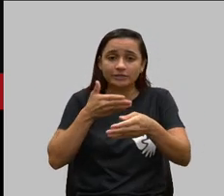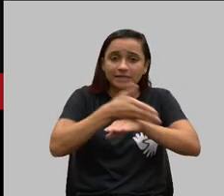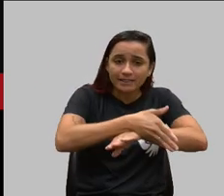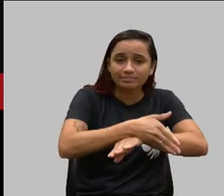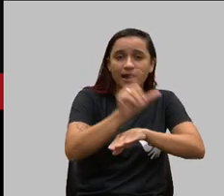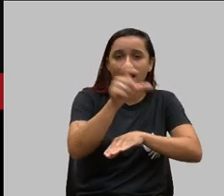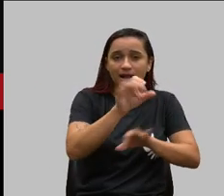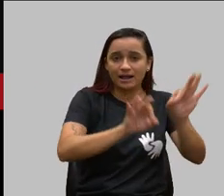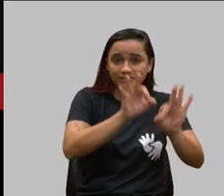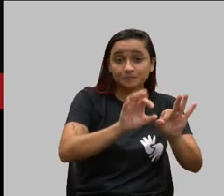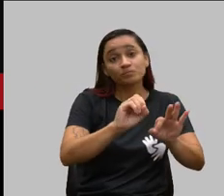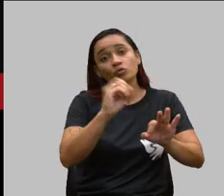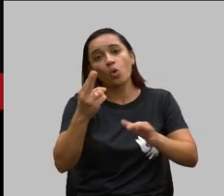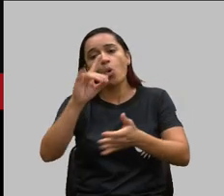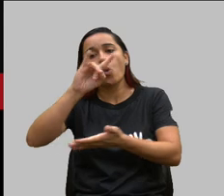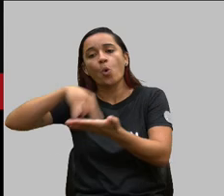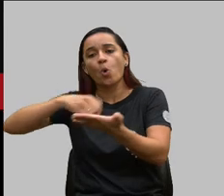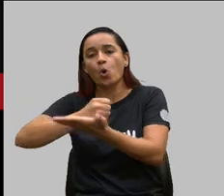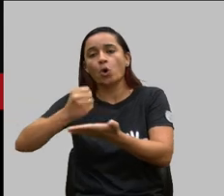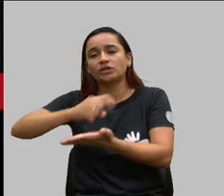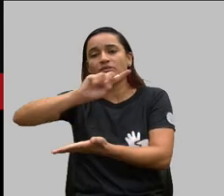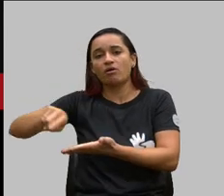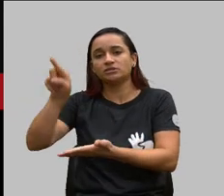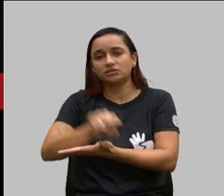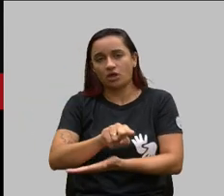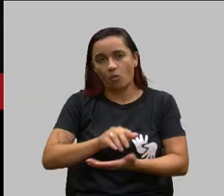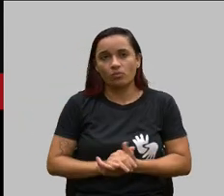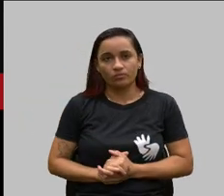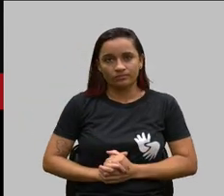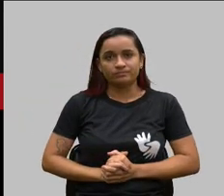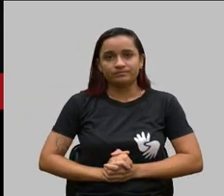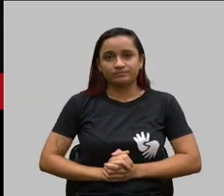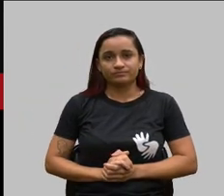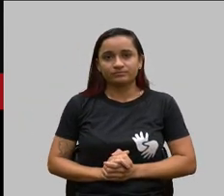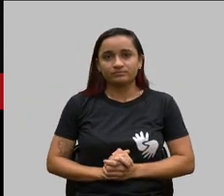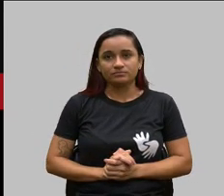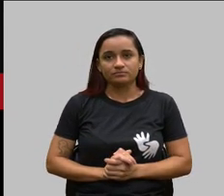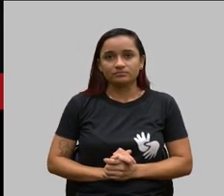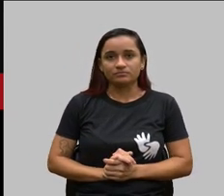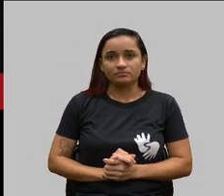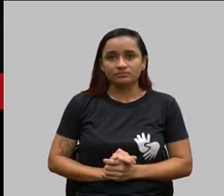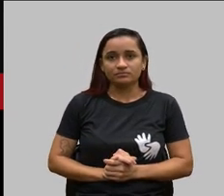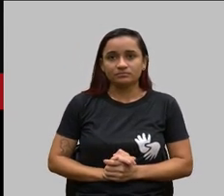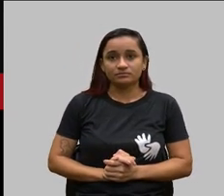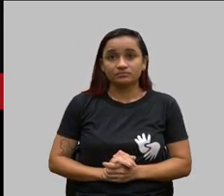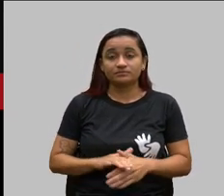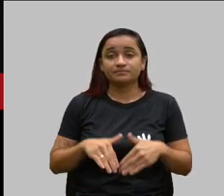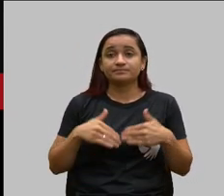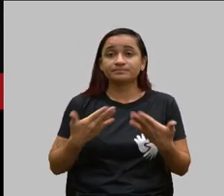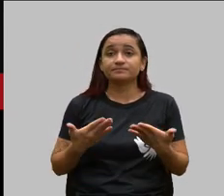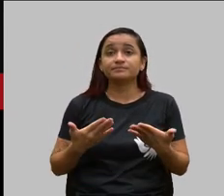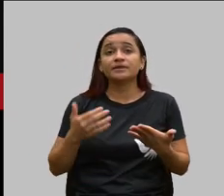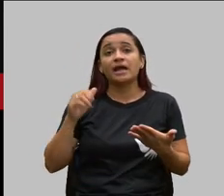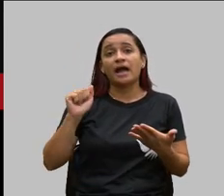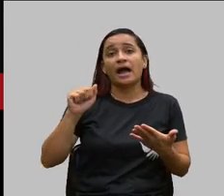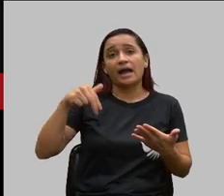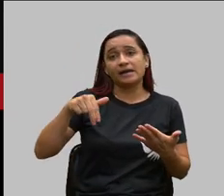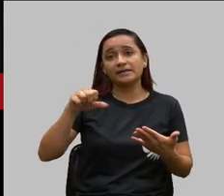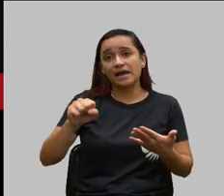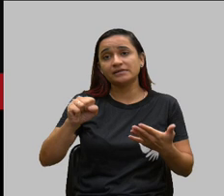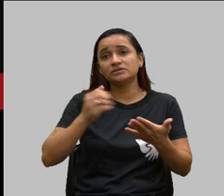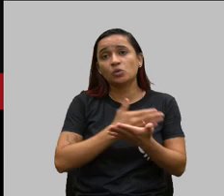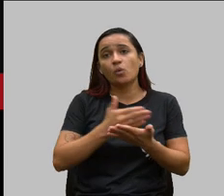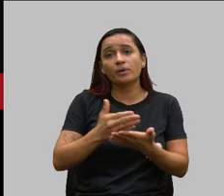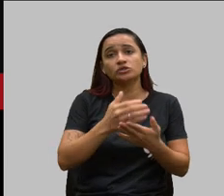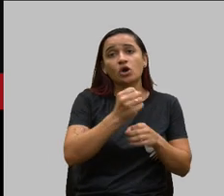rescisão de contrato pode passar por favor bom a INS desde 2009